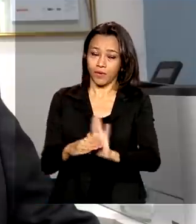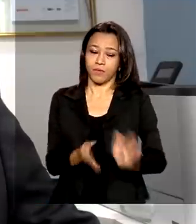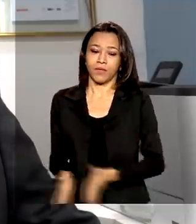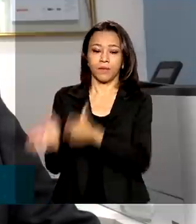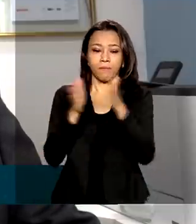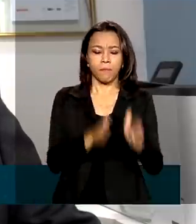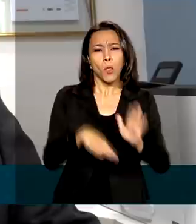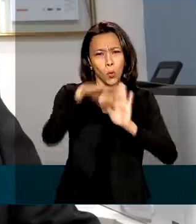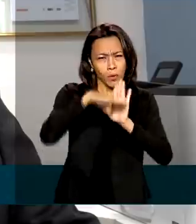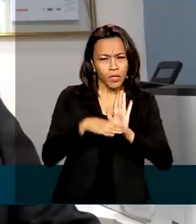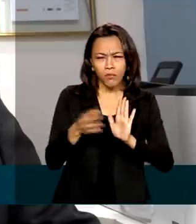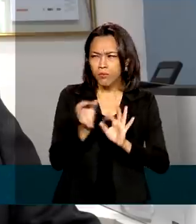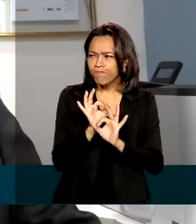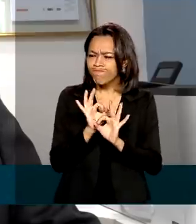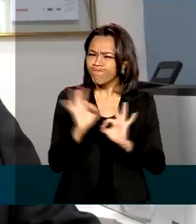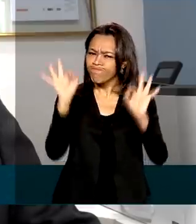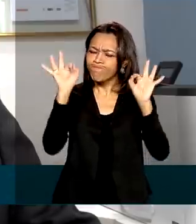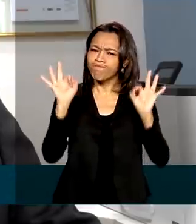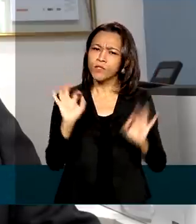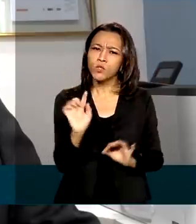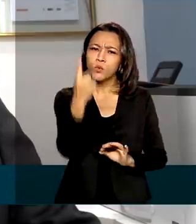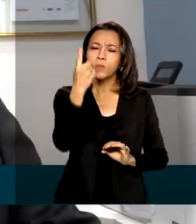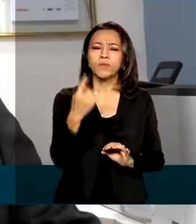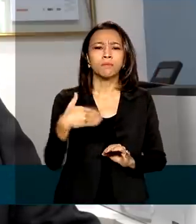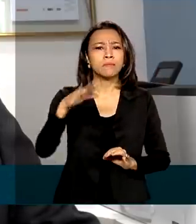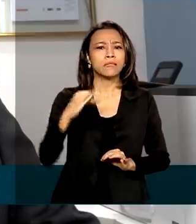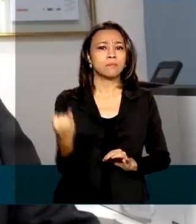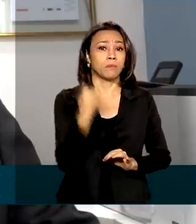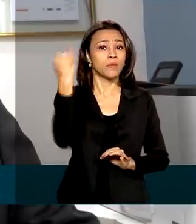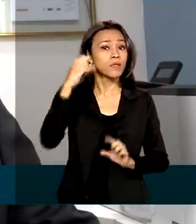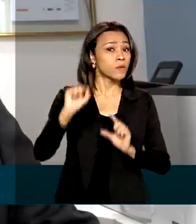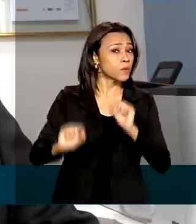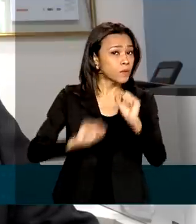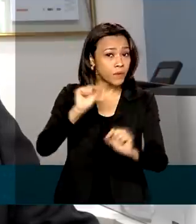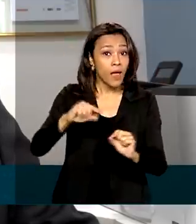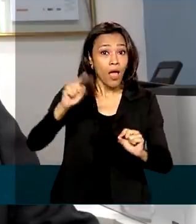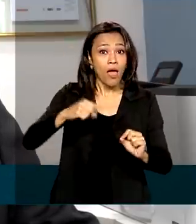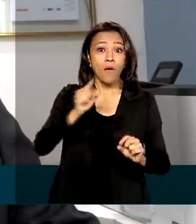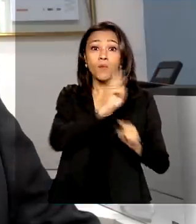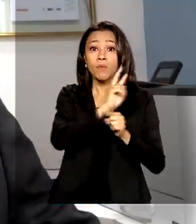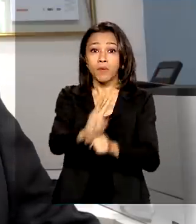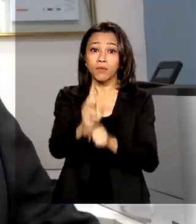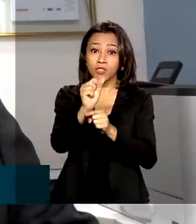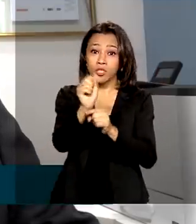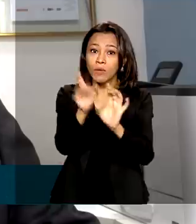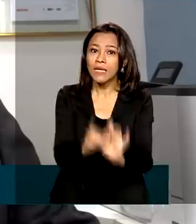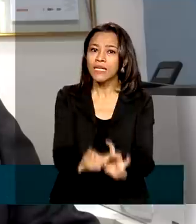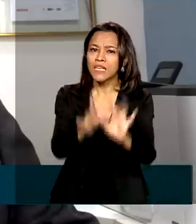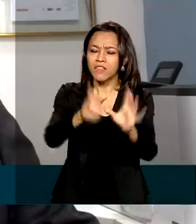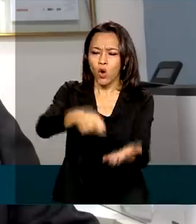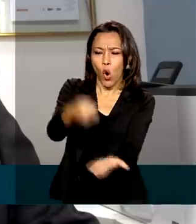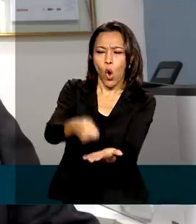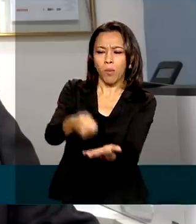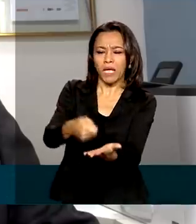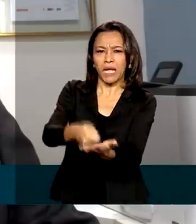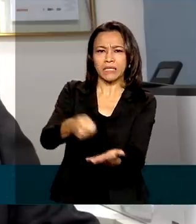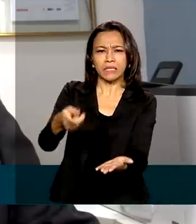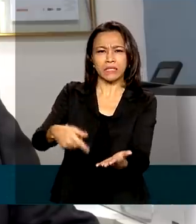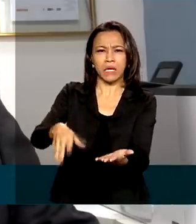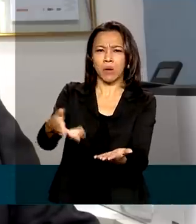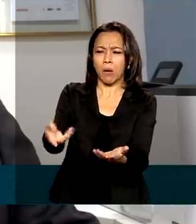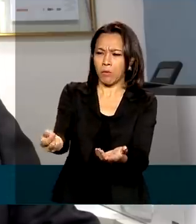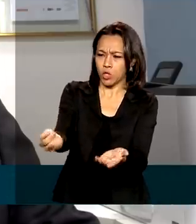vantagens e uma das que são mais importantes às empresas é o fato de ser um crédito livre, sem a obrigação de um aval ou uma